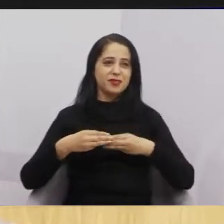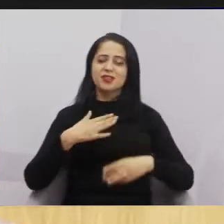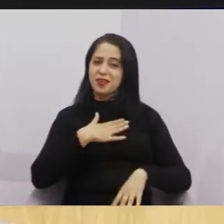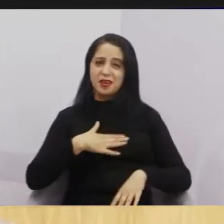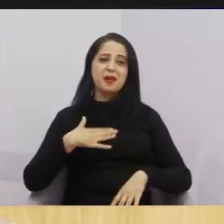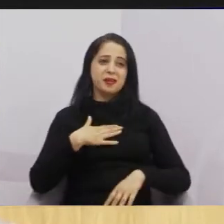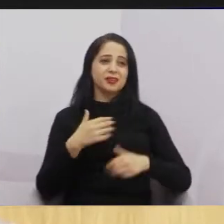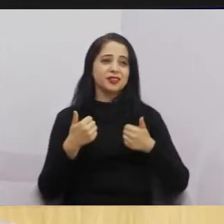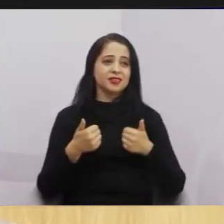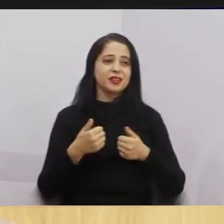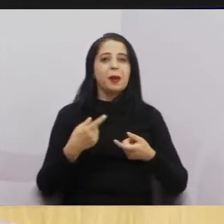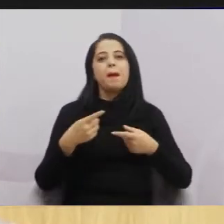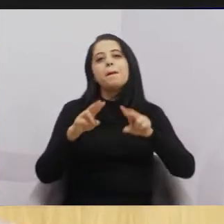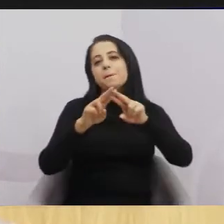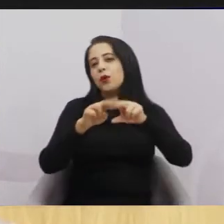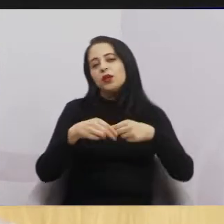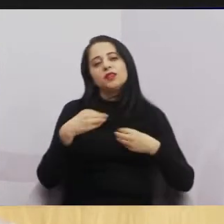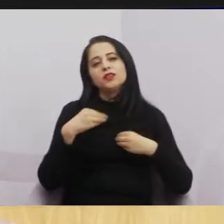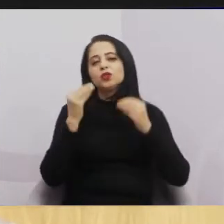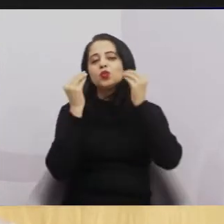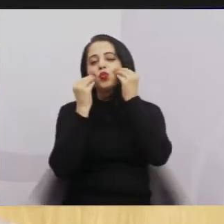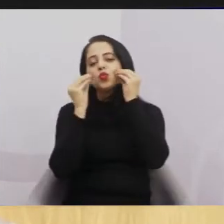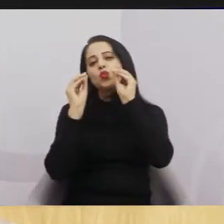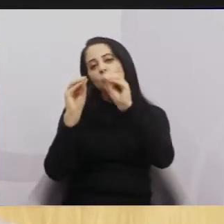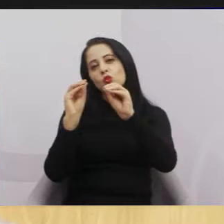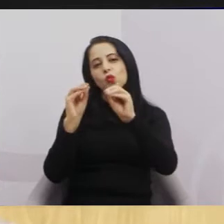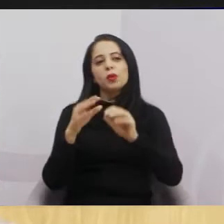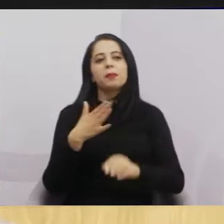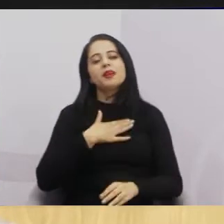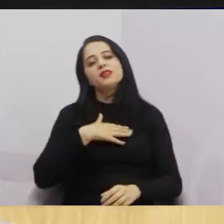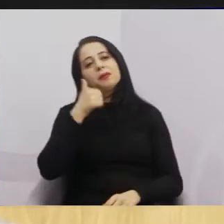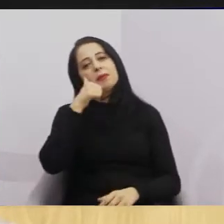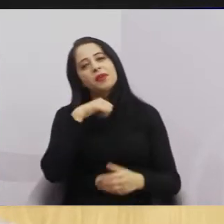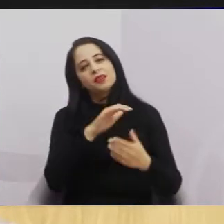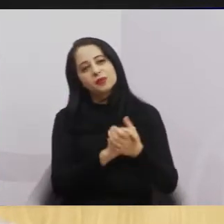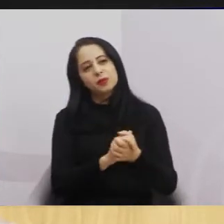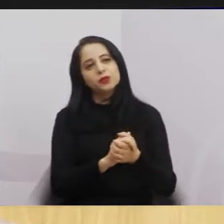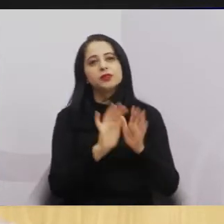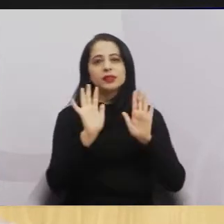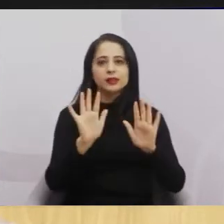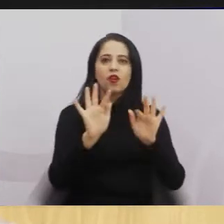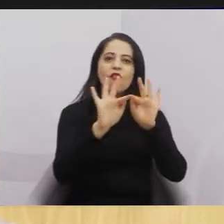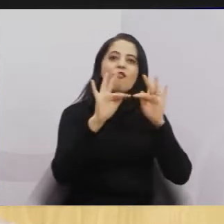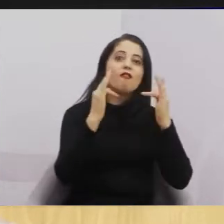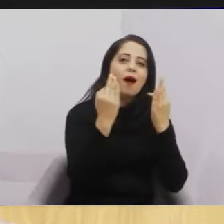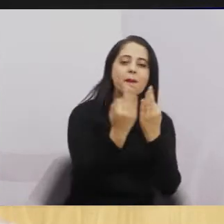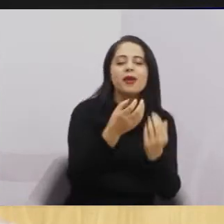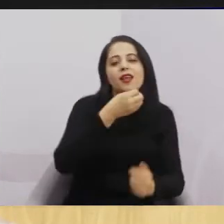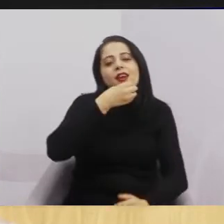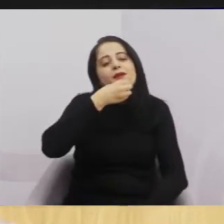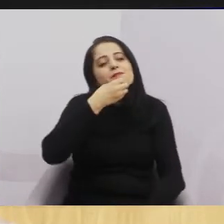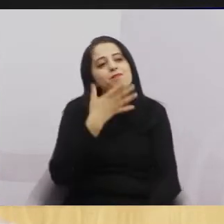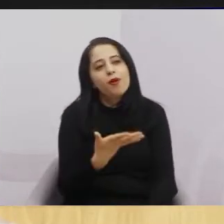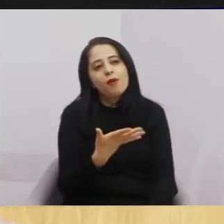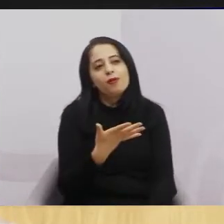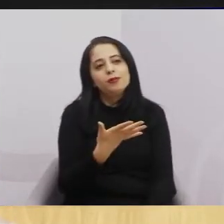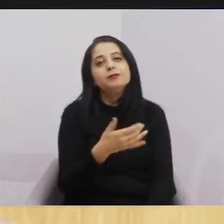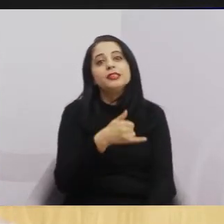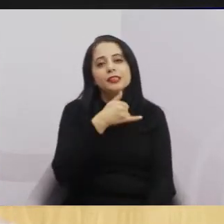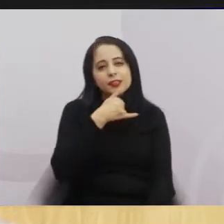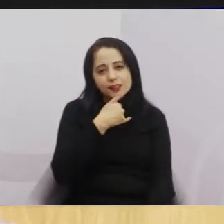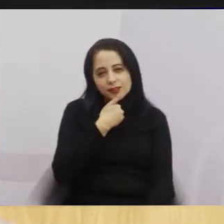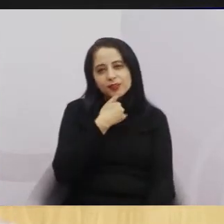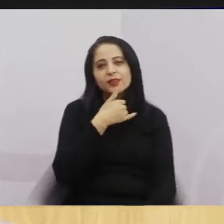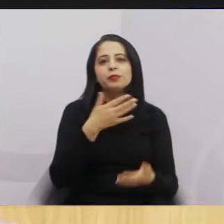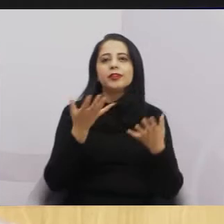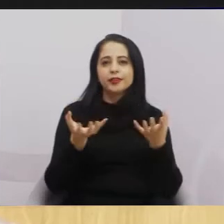Gostei, por isso que eu mandei um beijo para minha esposa. Gente, família é tudo de bom. Infelizmente, querem destruir a